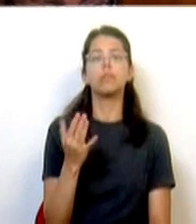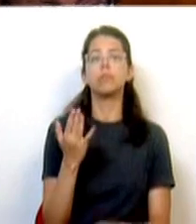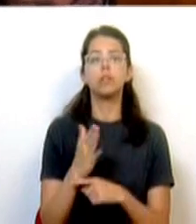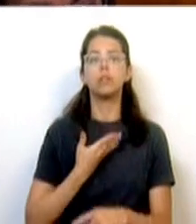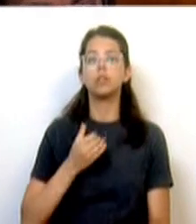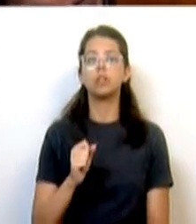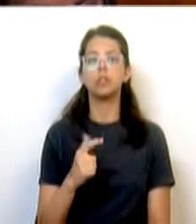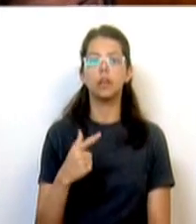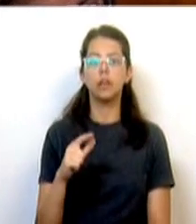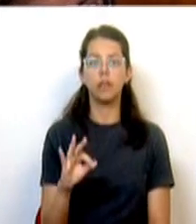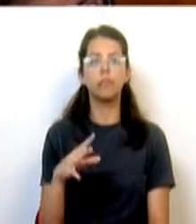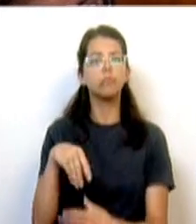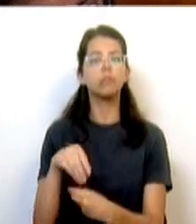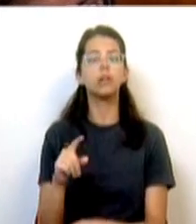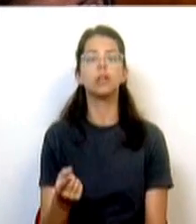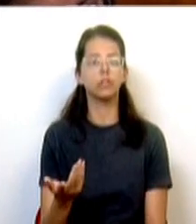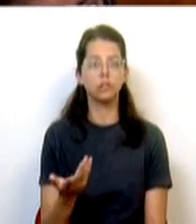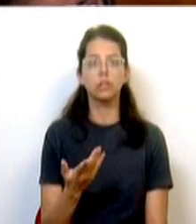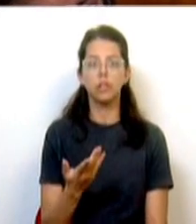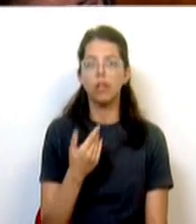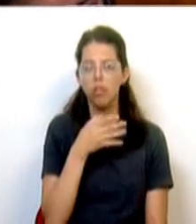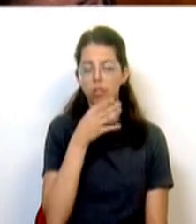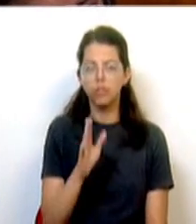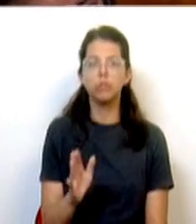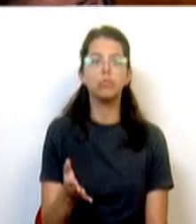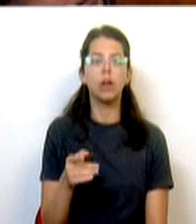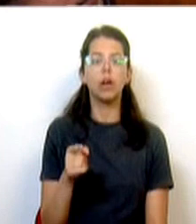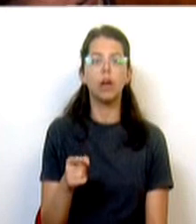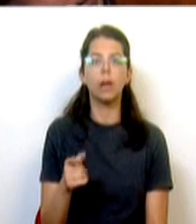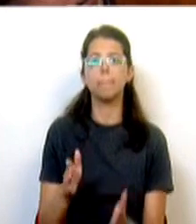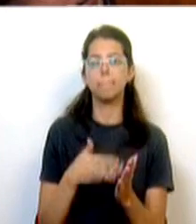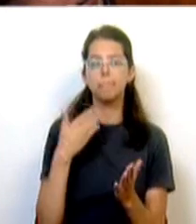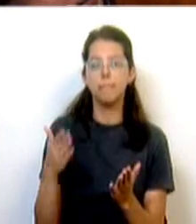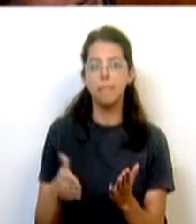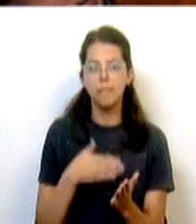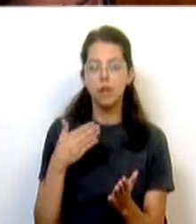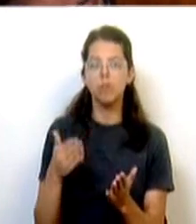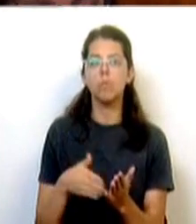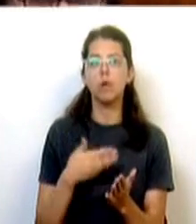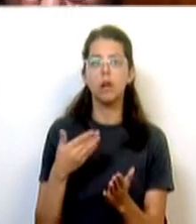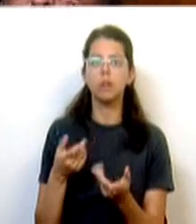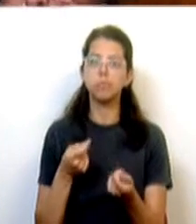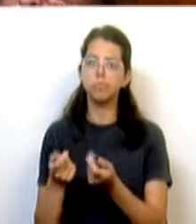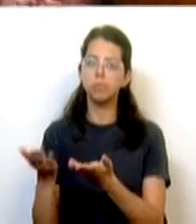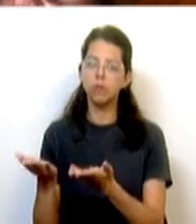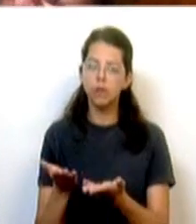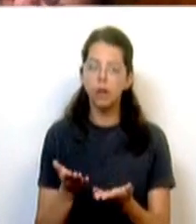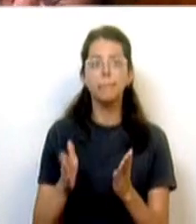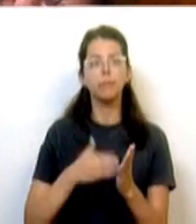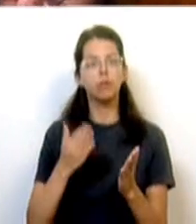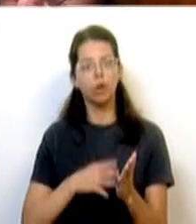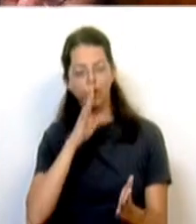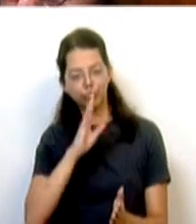DGTF, como referi, apostando, por exemplo, em manuais de acolhimento dos gestores, em manuais de boas